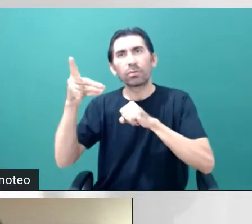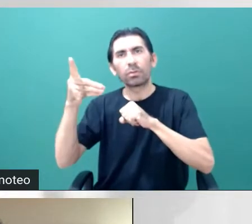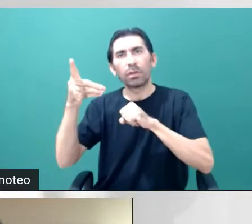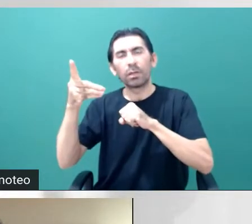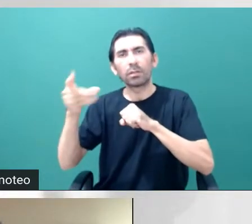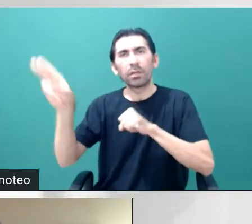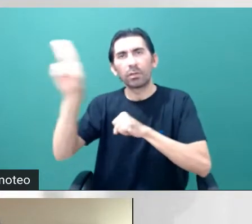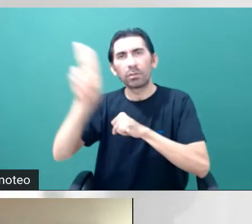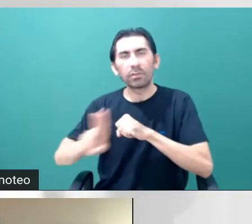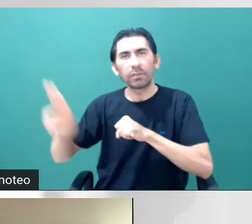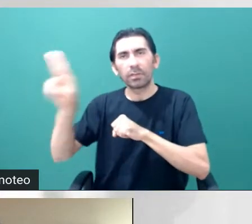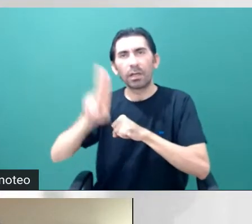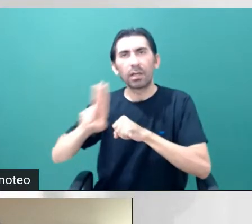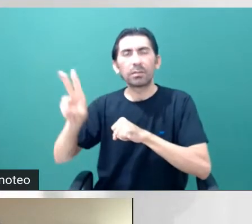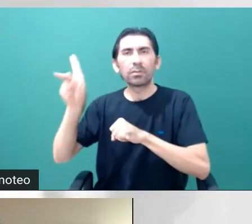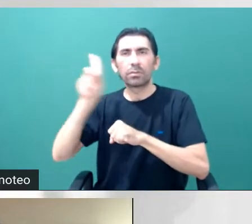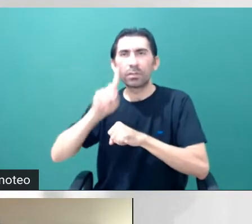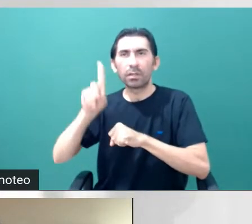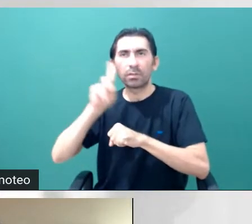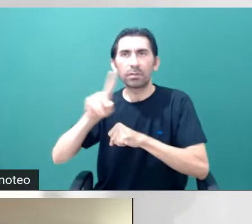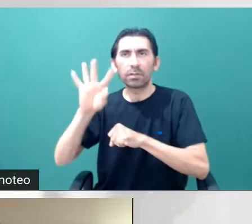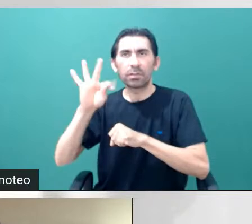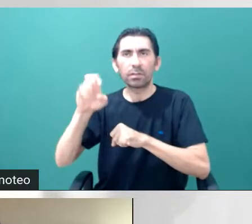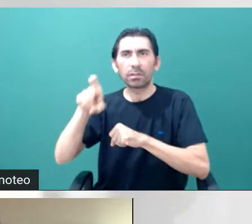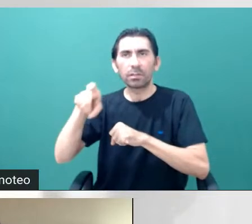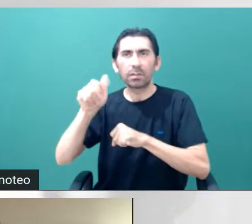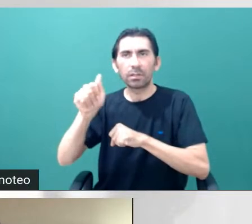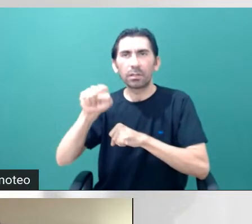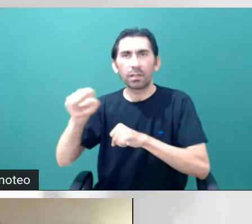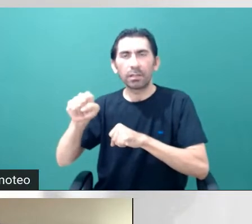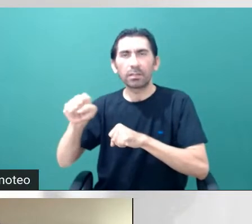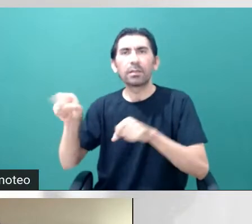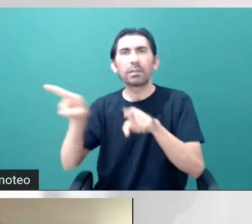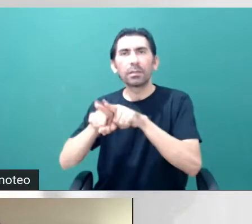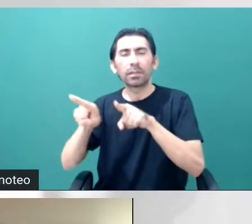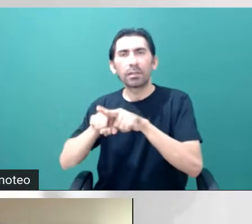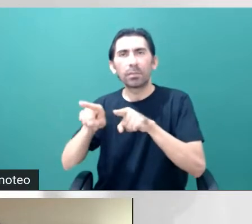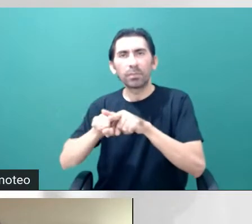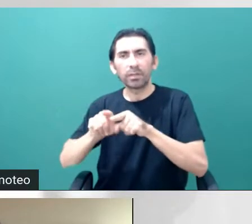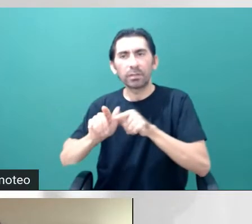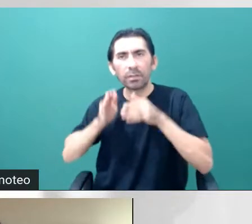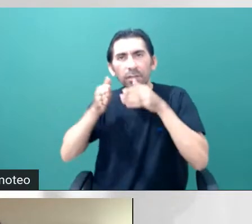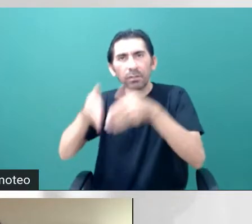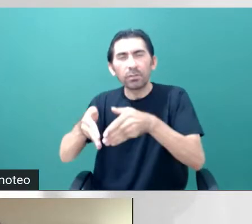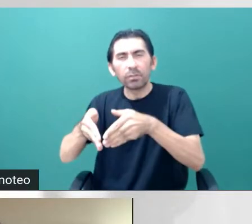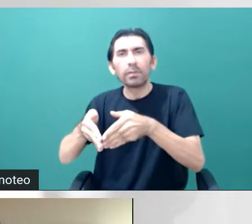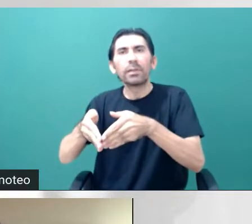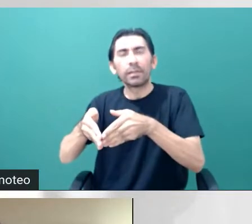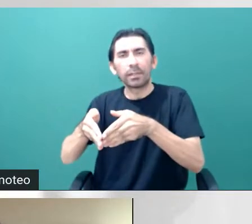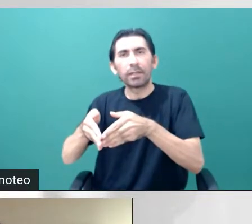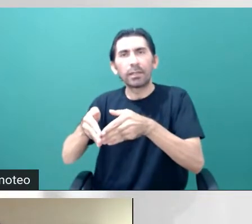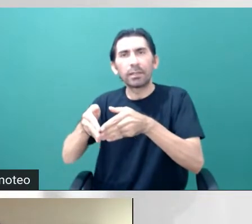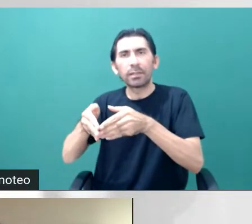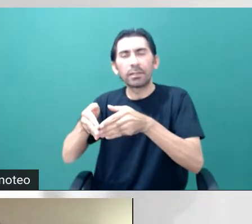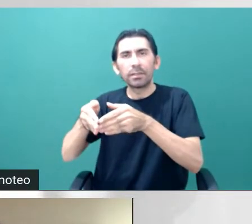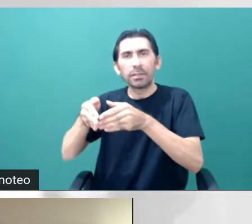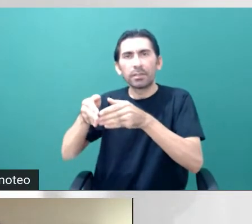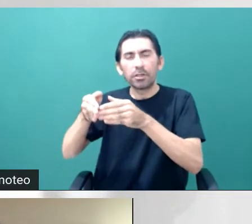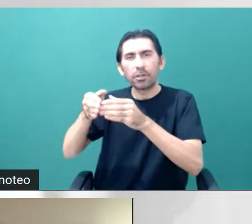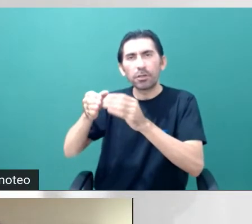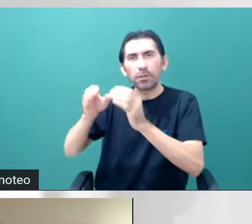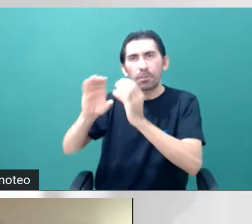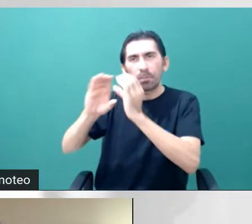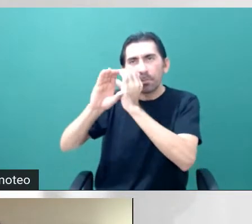Universidade do Texas, né, e atua em astrofísica estelar e também na parte